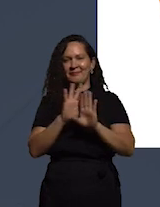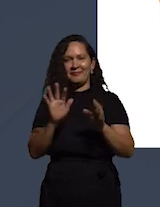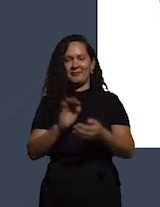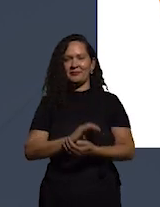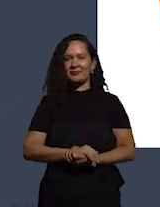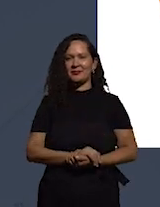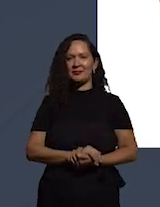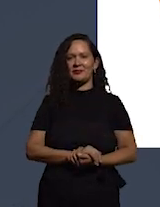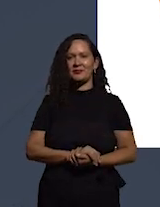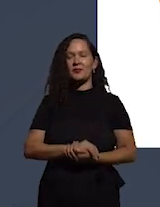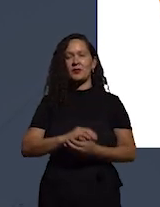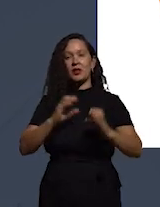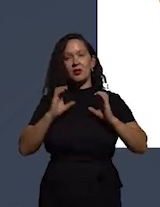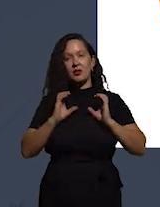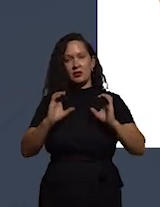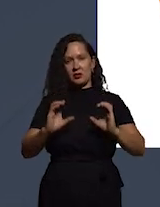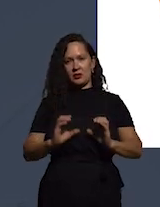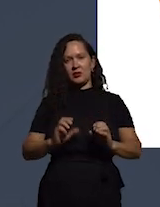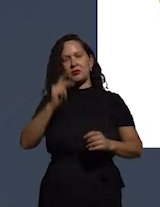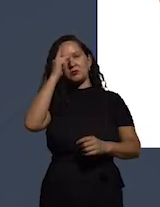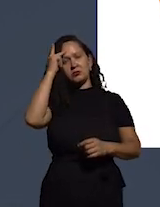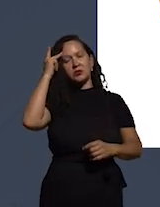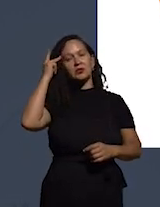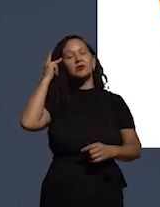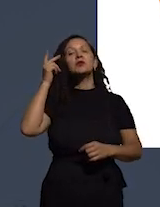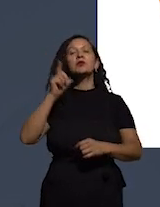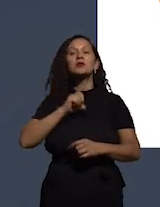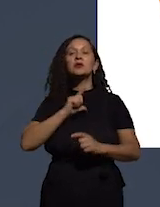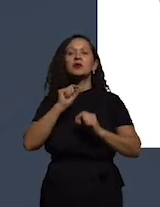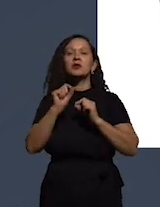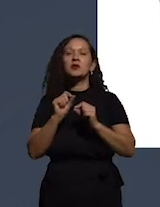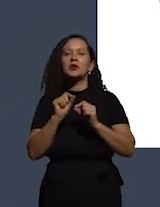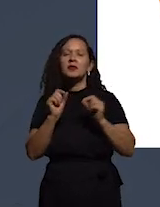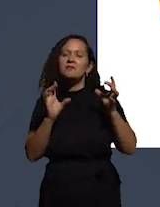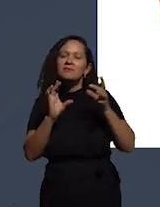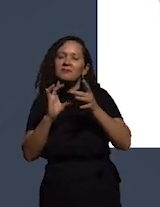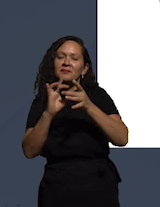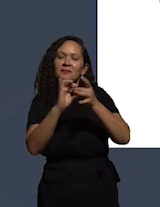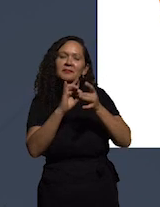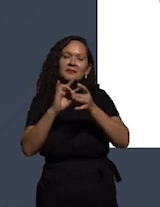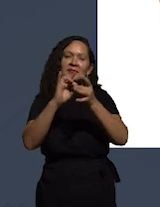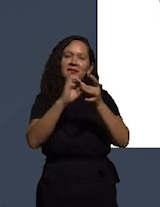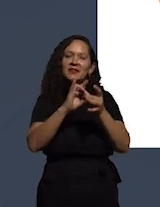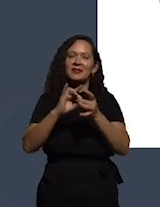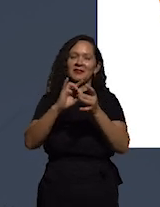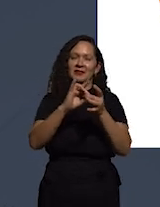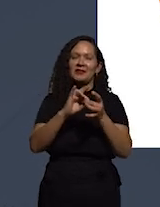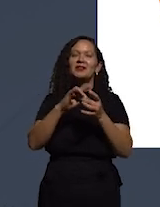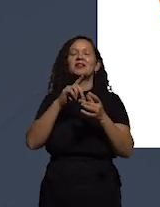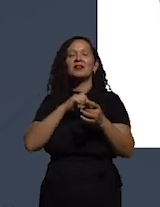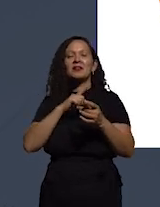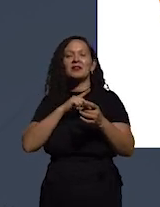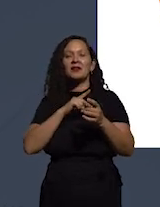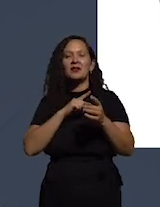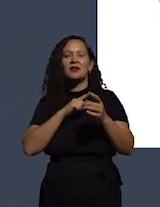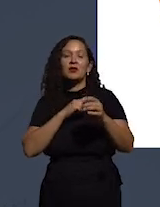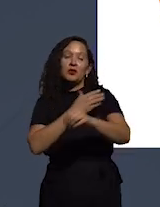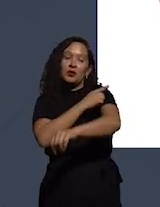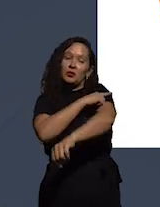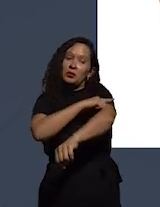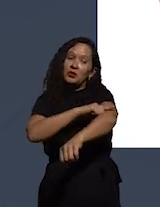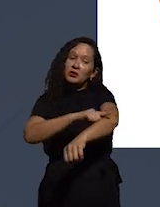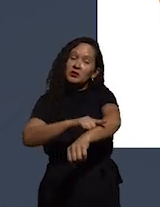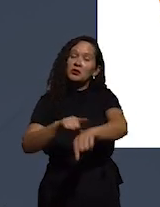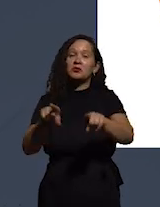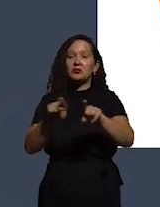esses cidadãos são pessoas que têm conexões razoáveis têm níveis de educação razoável